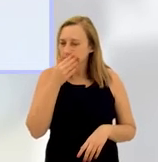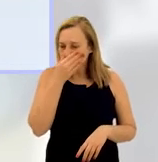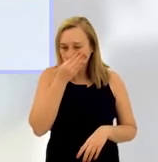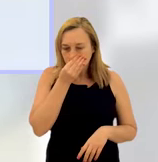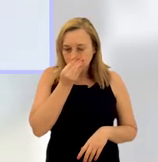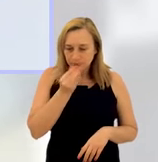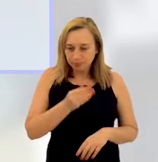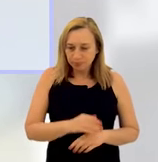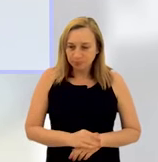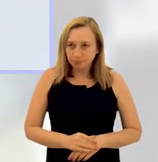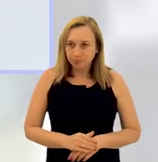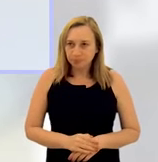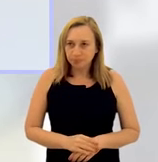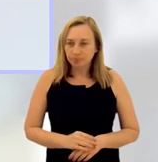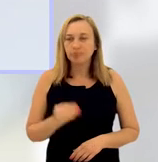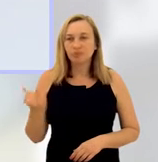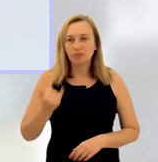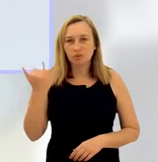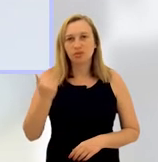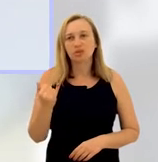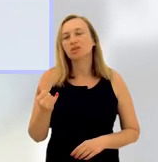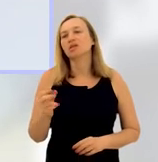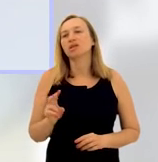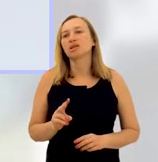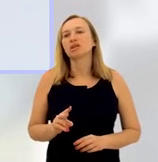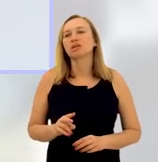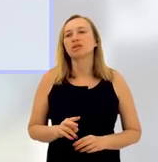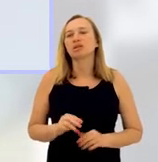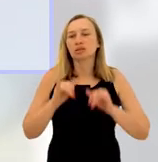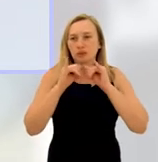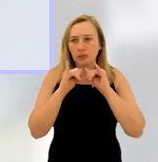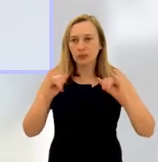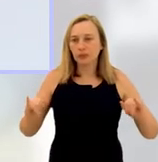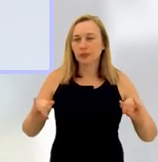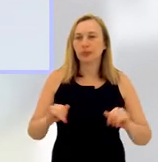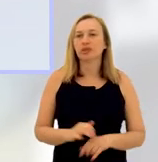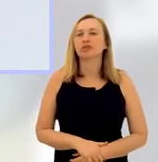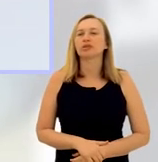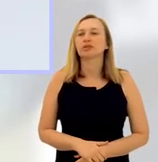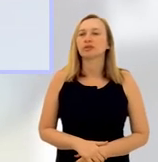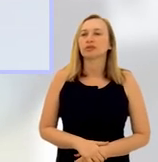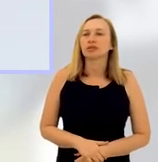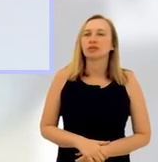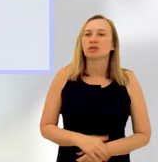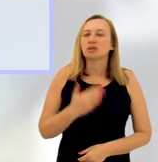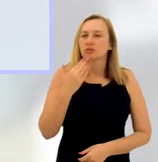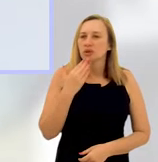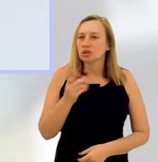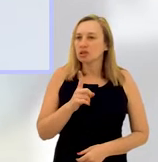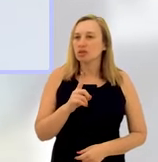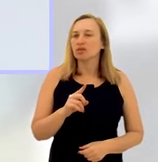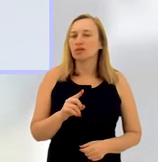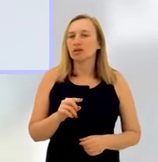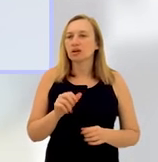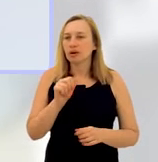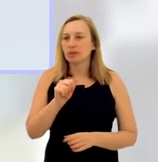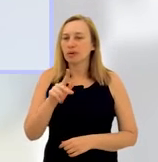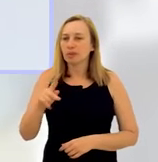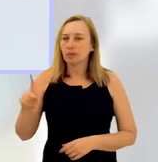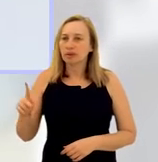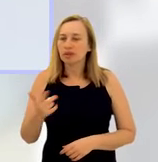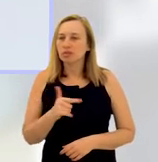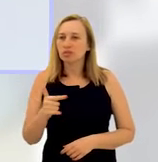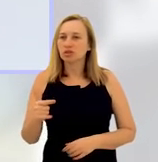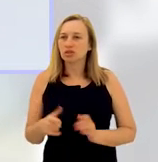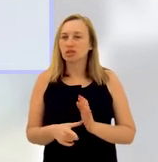estou falando, que tem um gancho também muito importante com essa questão da publicidade. Foi um pedido que não foi feito